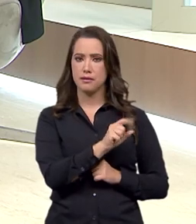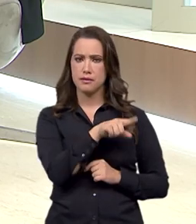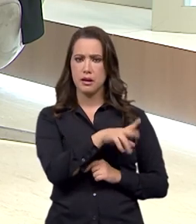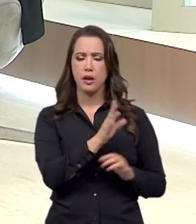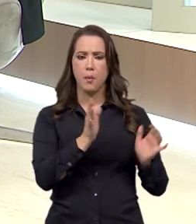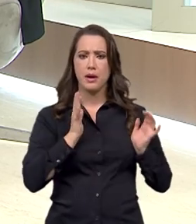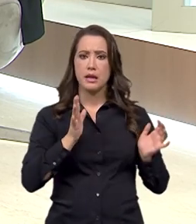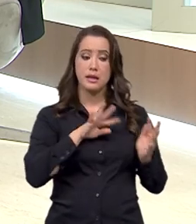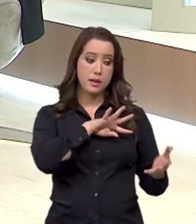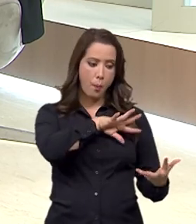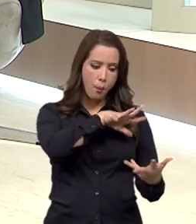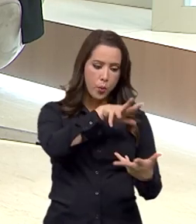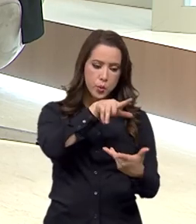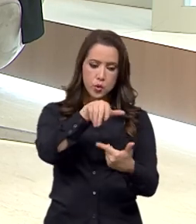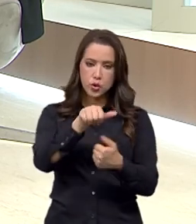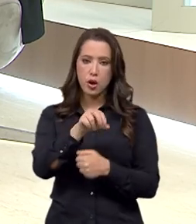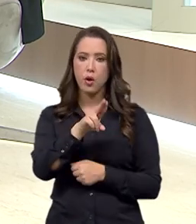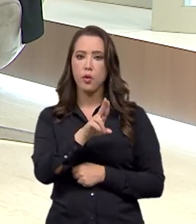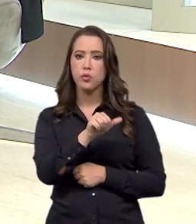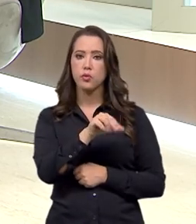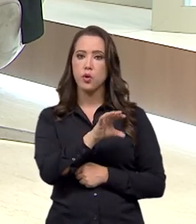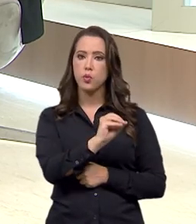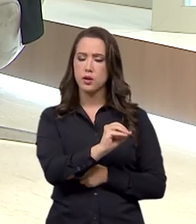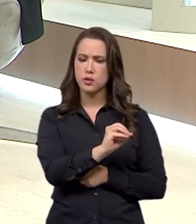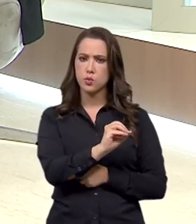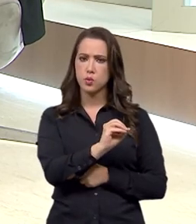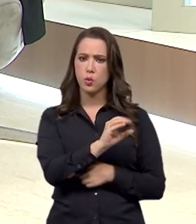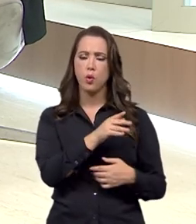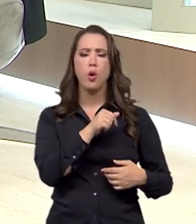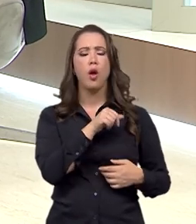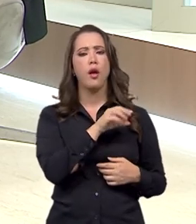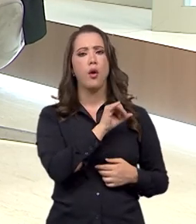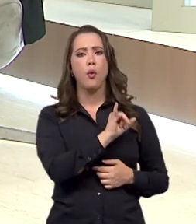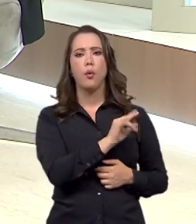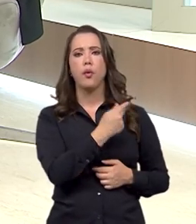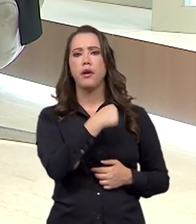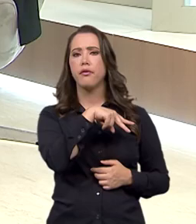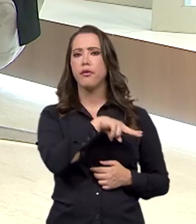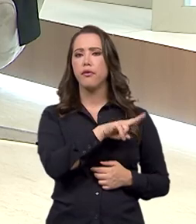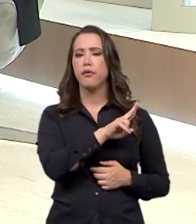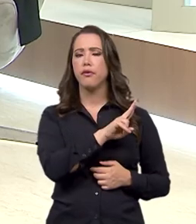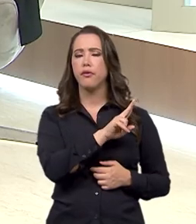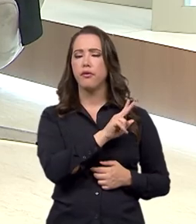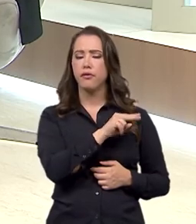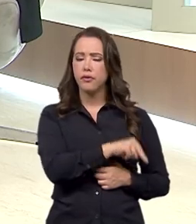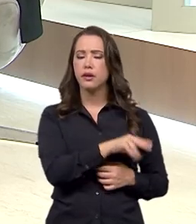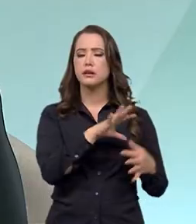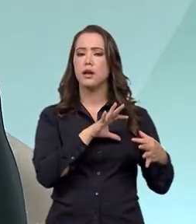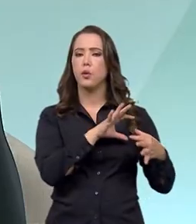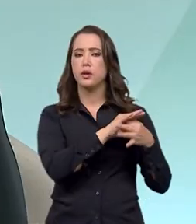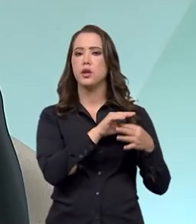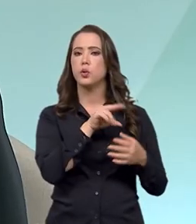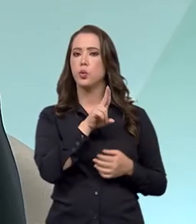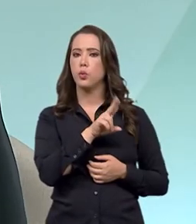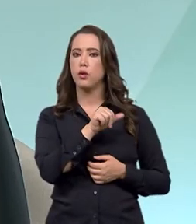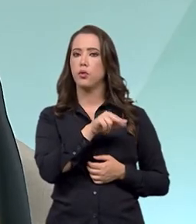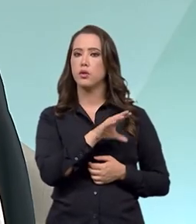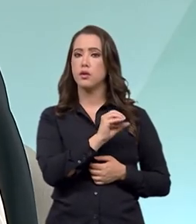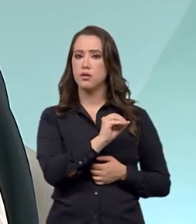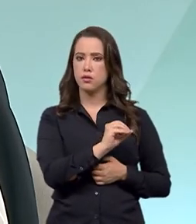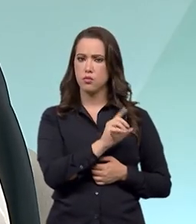tem essa interface entre IFAM e Unesco, é isso? Isso. Nós temos esses bens no Brasil reconhecidos